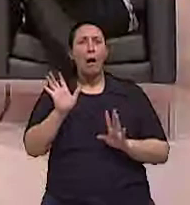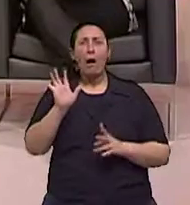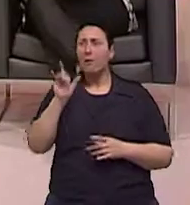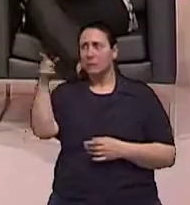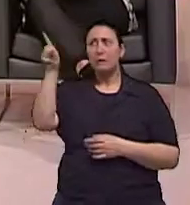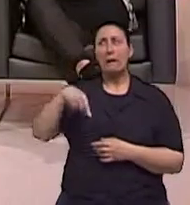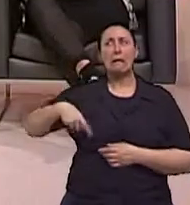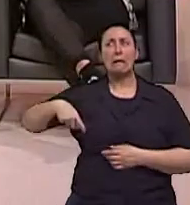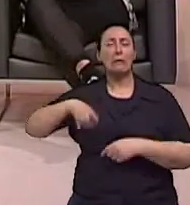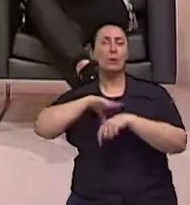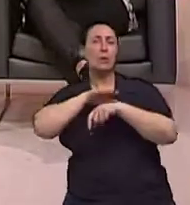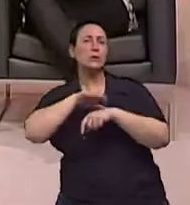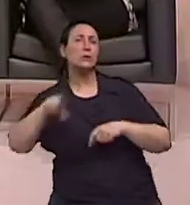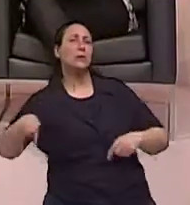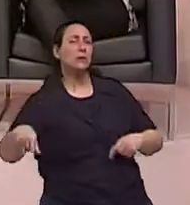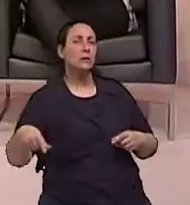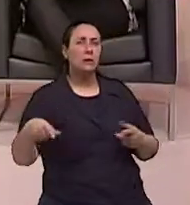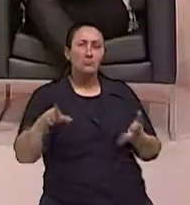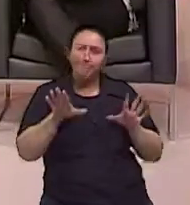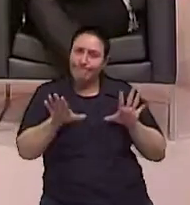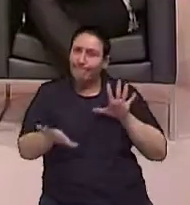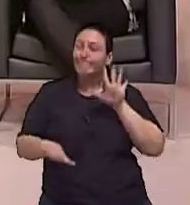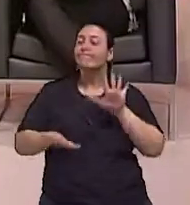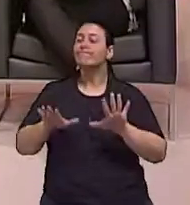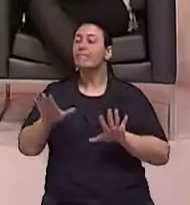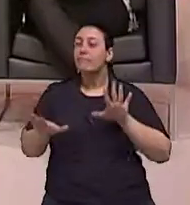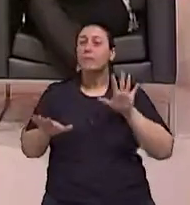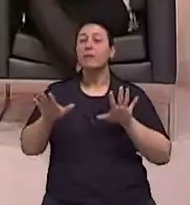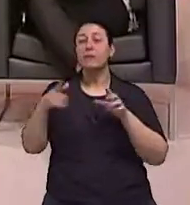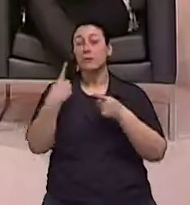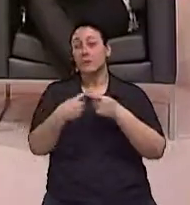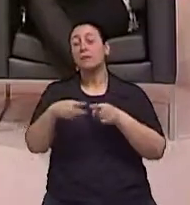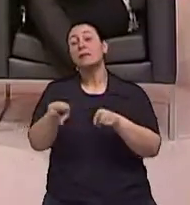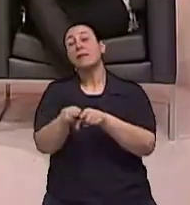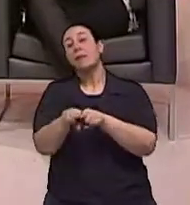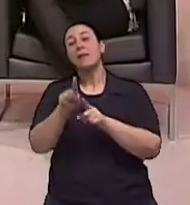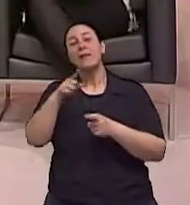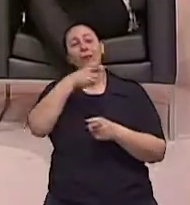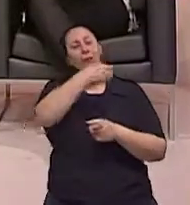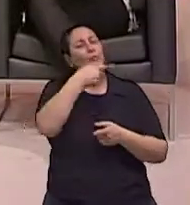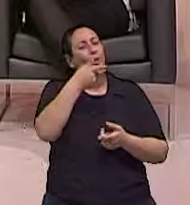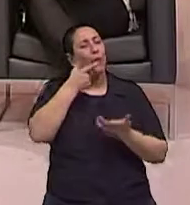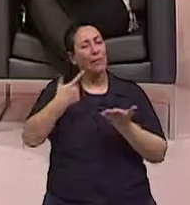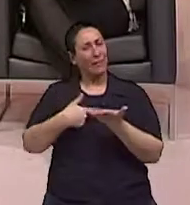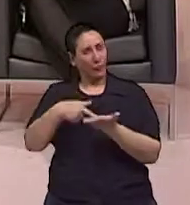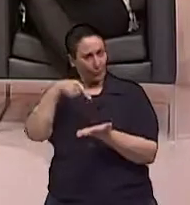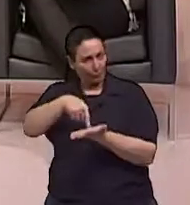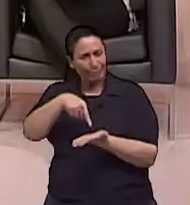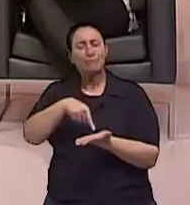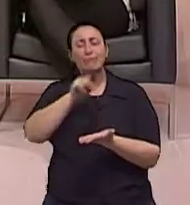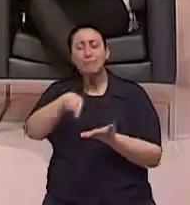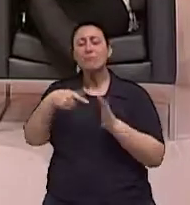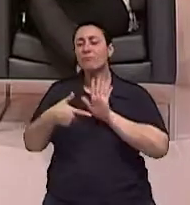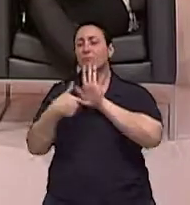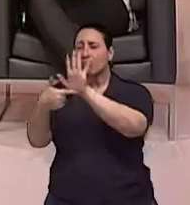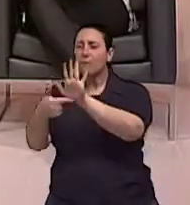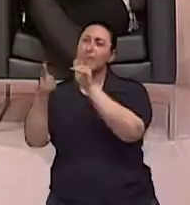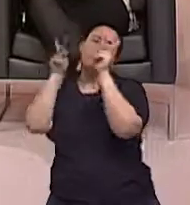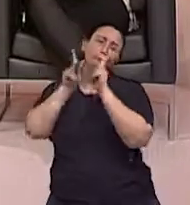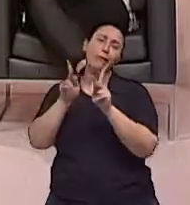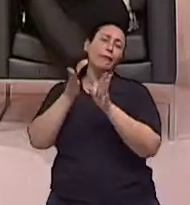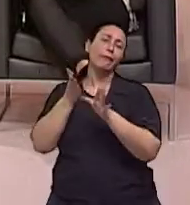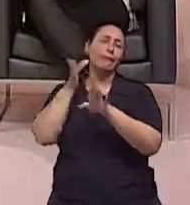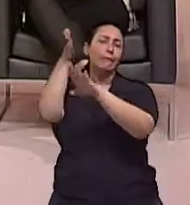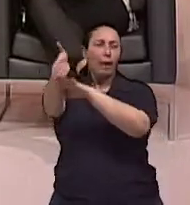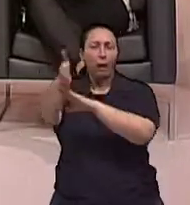abrir mais aquela gaveta para ver, né? Mas quando tu fala assim que o livro é uma possibilidade do leigo e daquela pessoa que não vai até um consultório